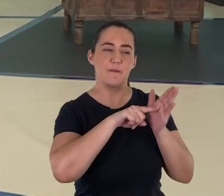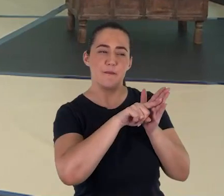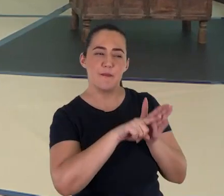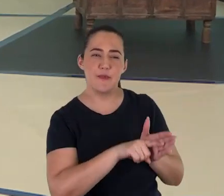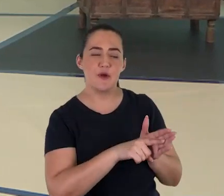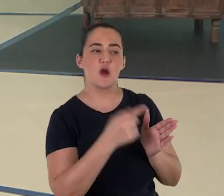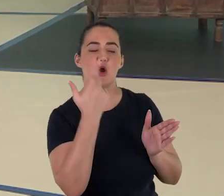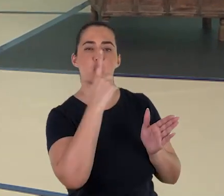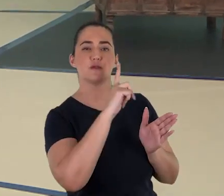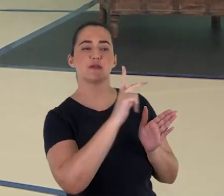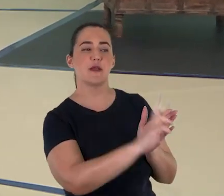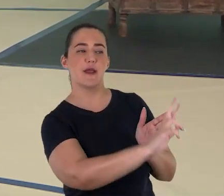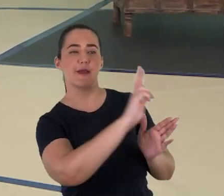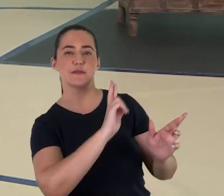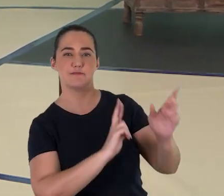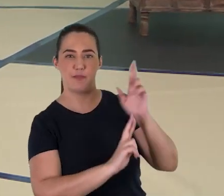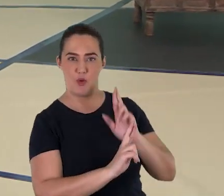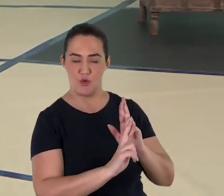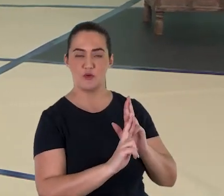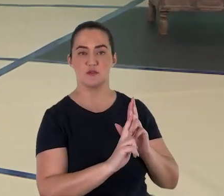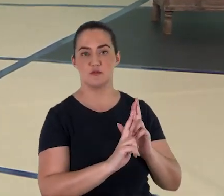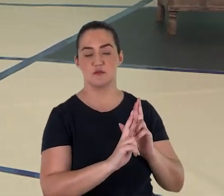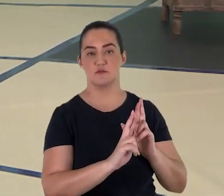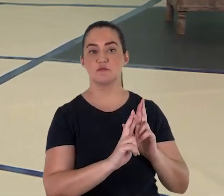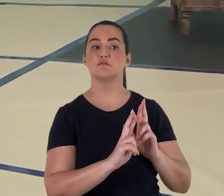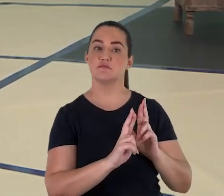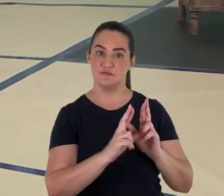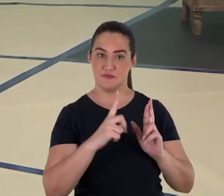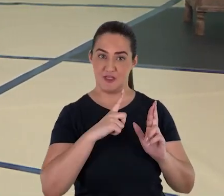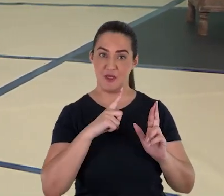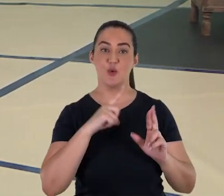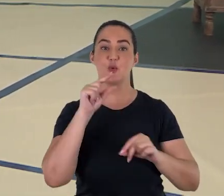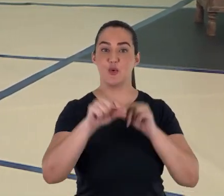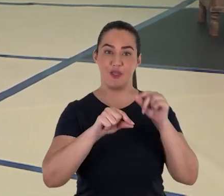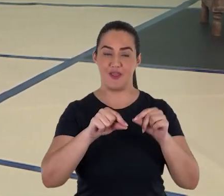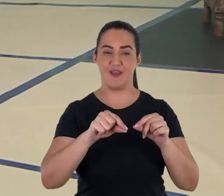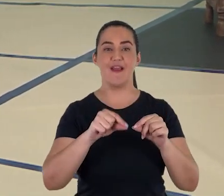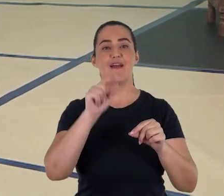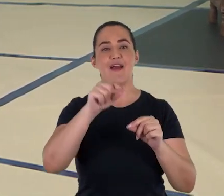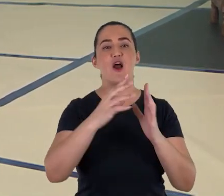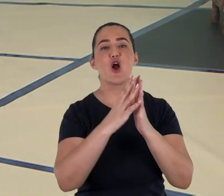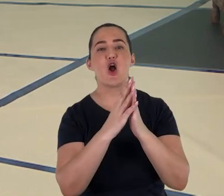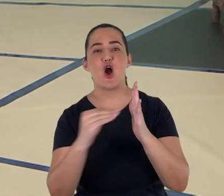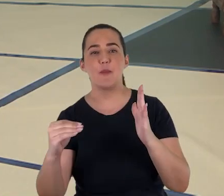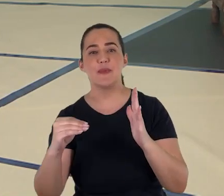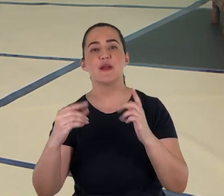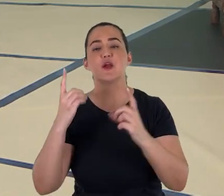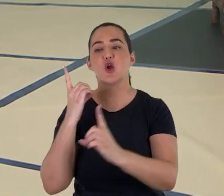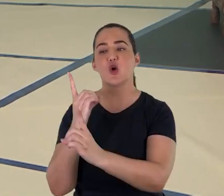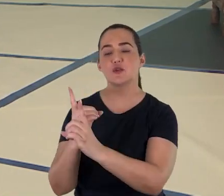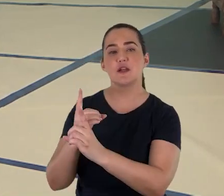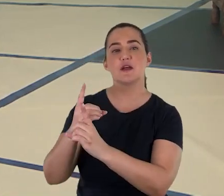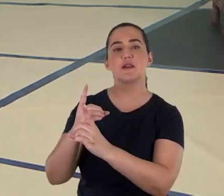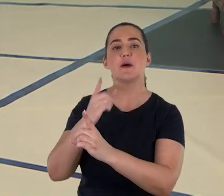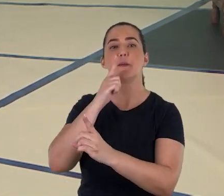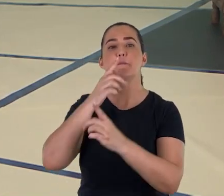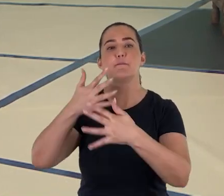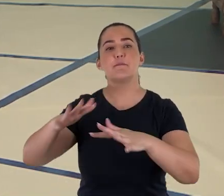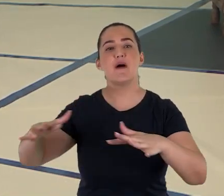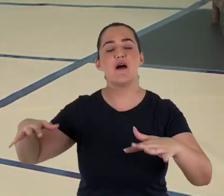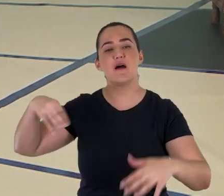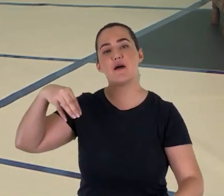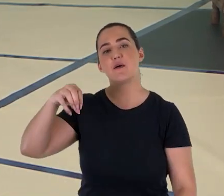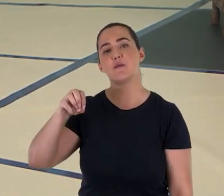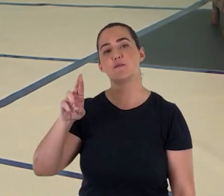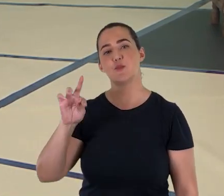a estas questões ou objeções ao livro de Daniel esteja nos famosos Manuscritos do Mar Morto, também conhecidos como